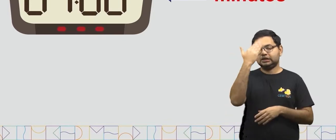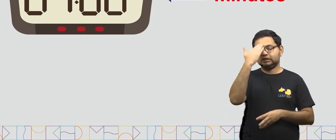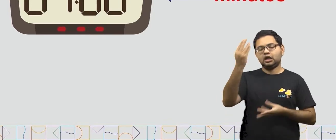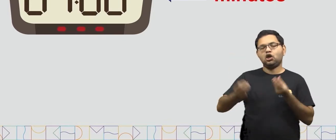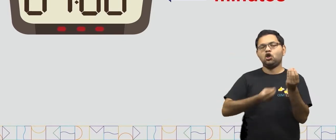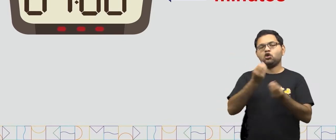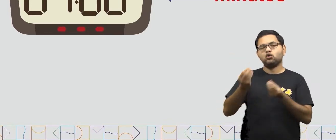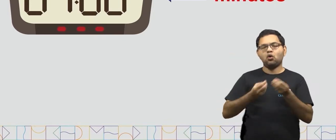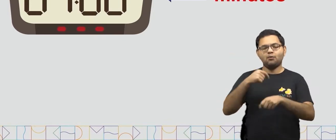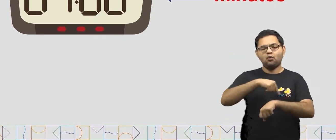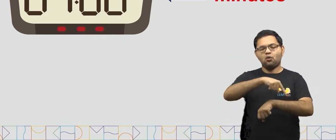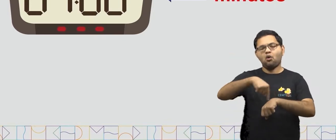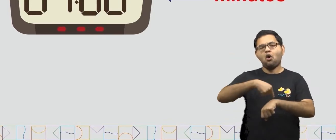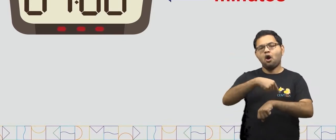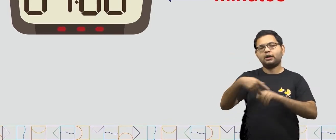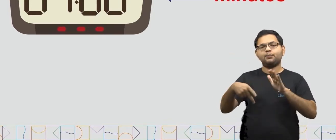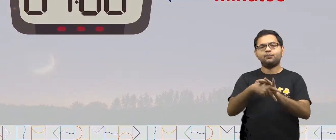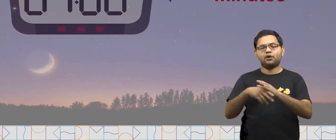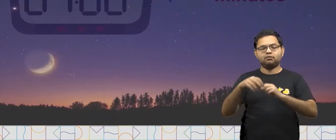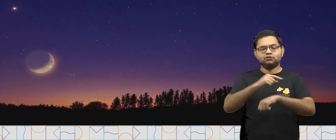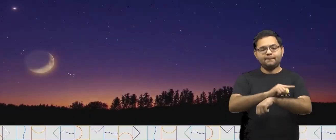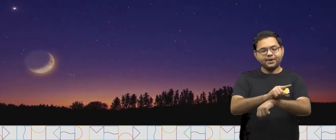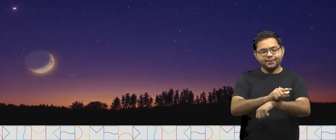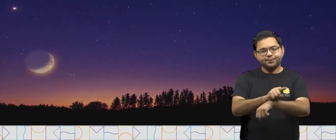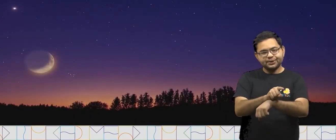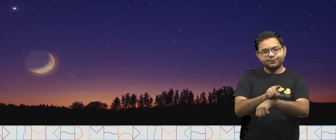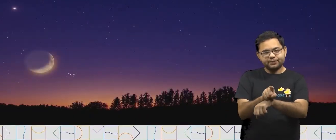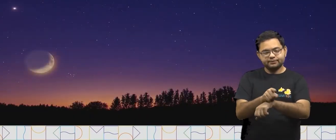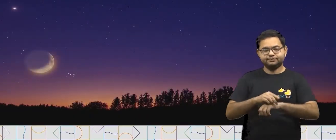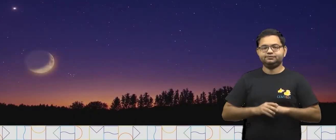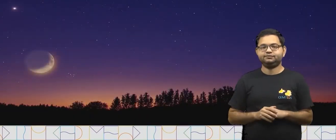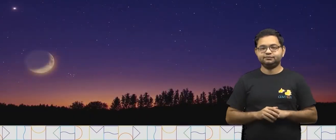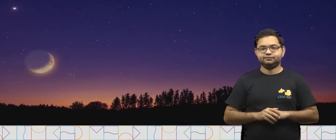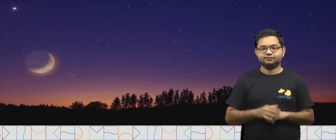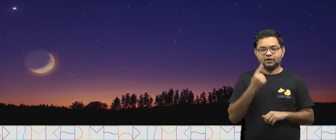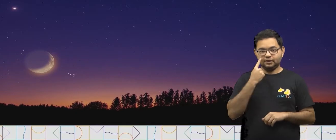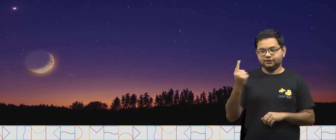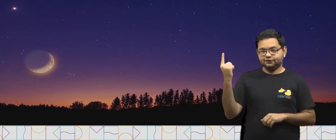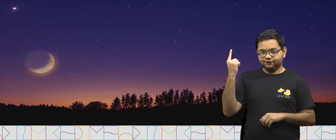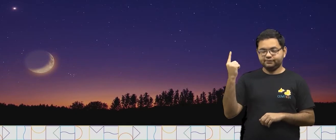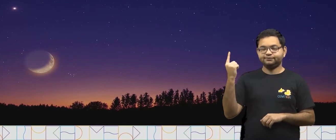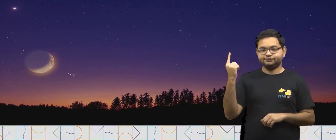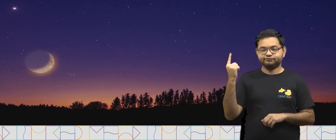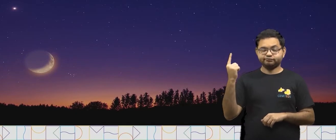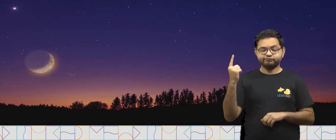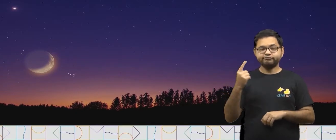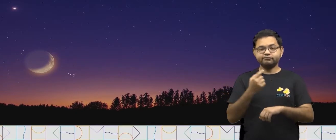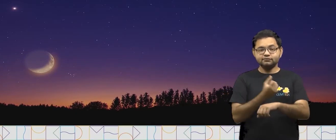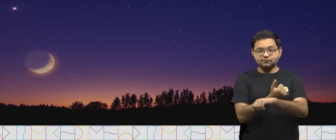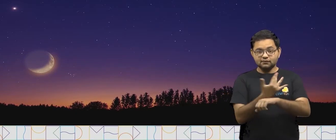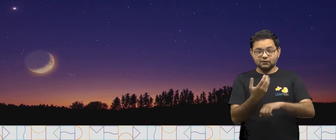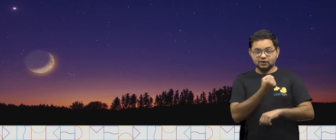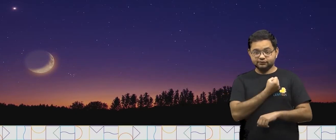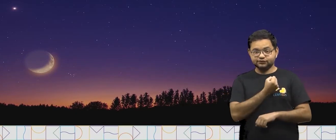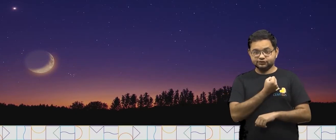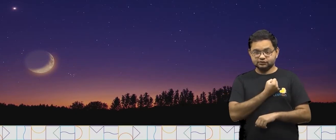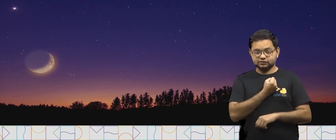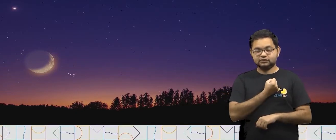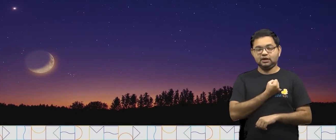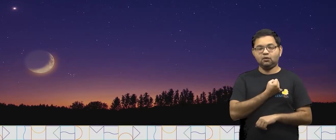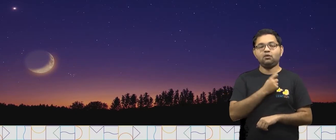as horas funcionam no relógio digital. Aqui, o relógio digital está marcando meia-noite.